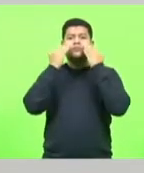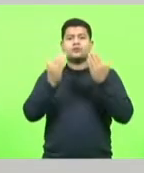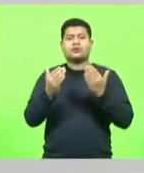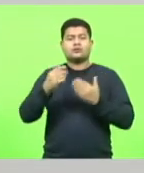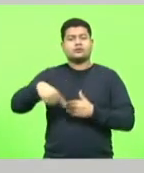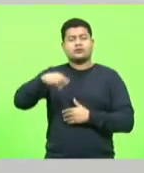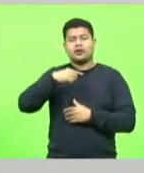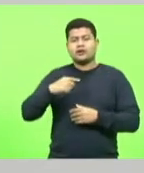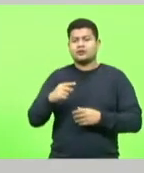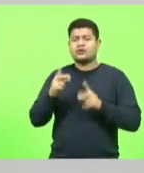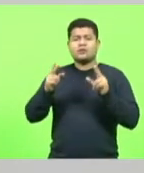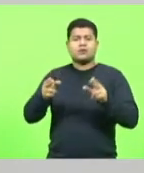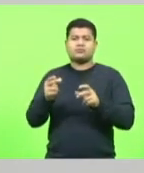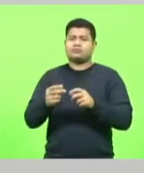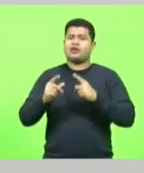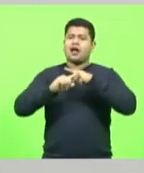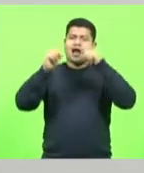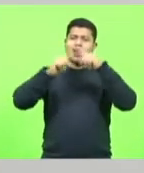das rodovias.